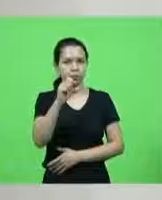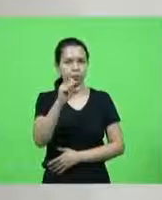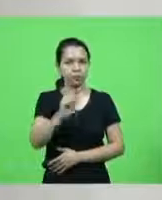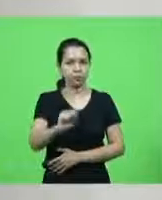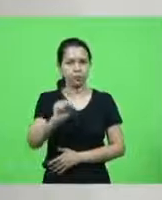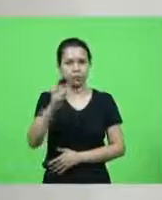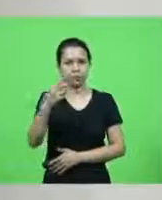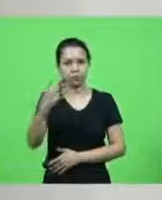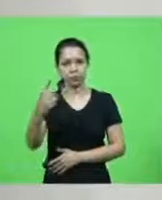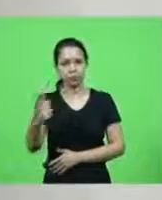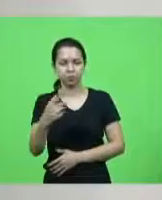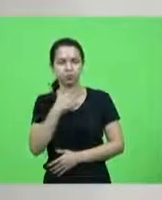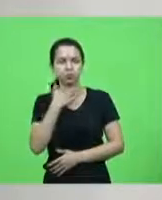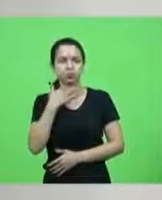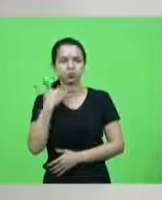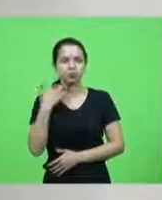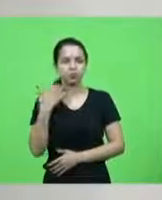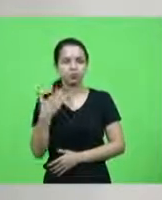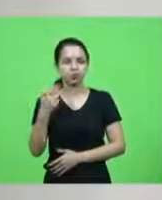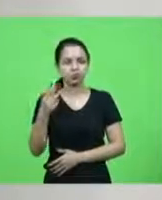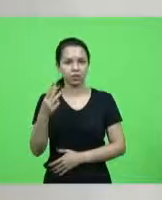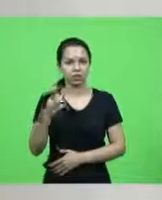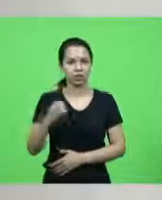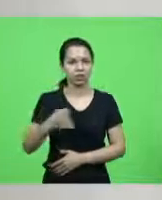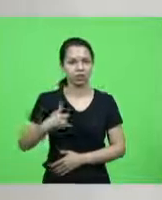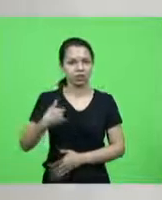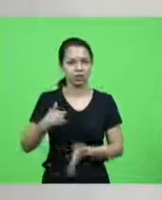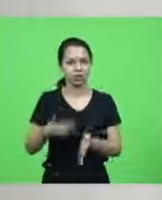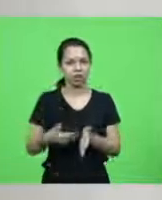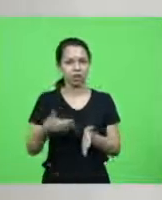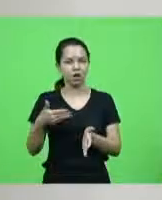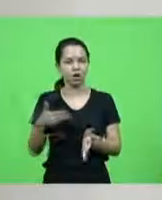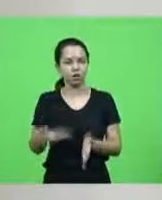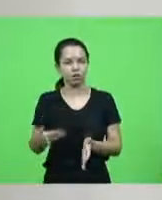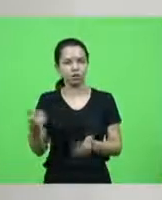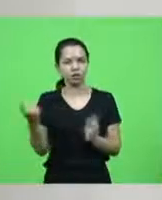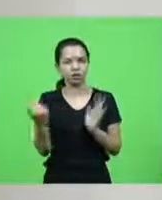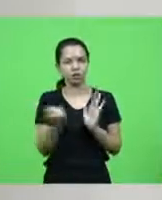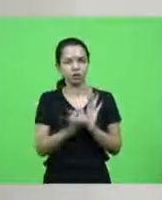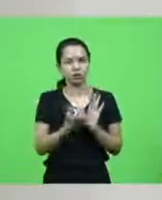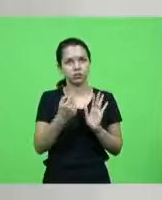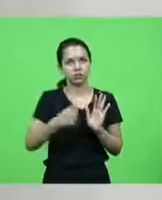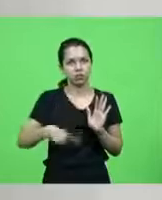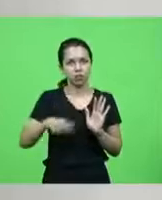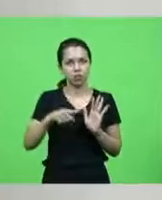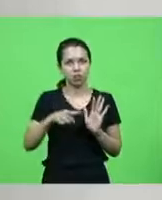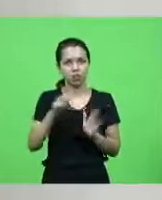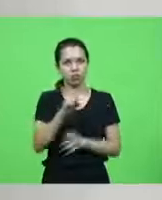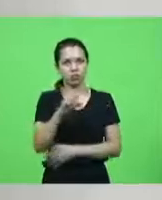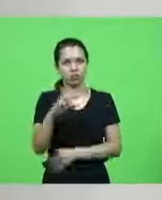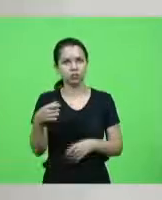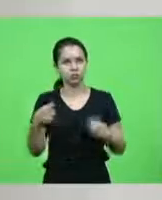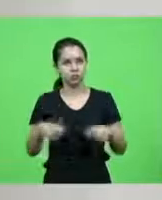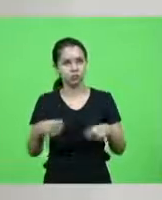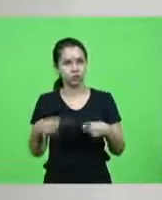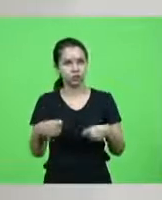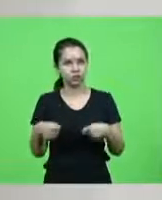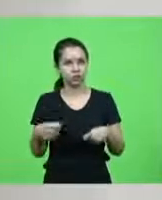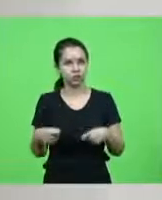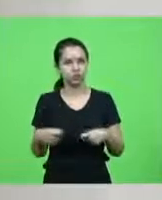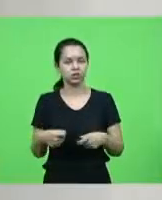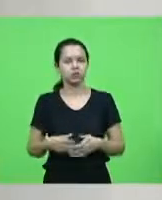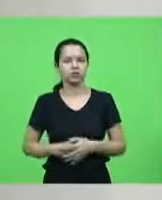faleceu antes dos 30 anos e deixou um legado que nós catarinenses precisamos nos apropriar mais